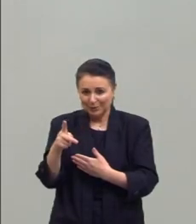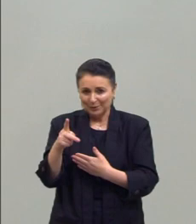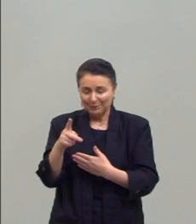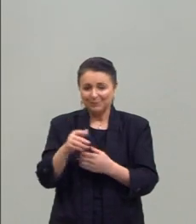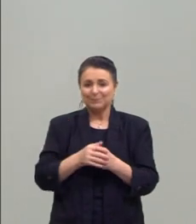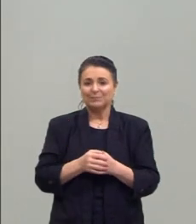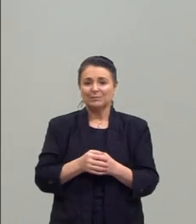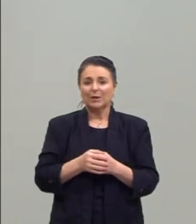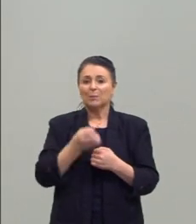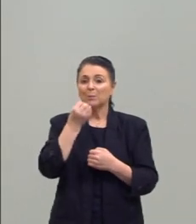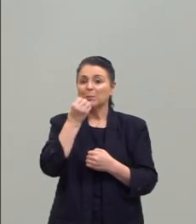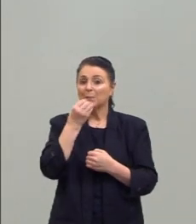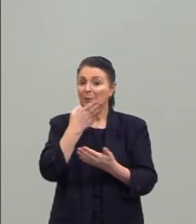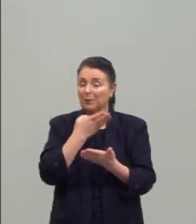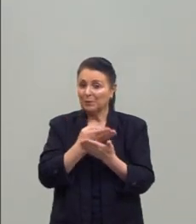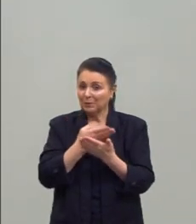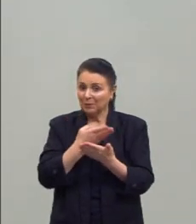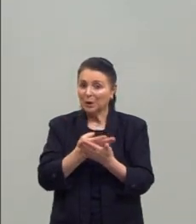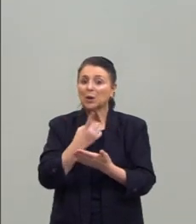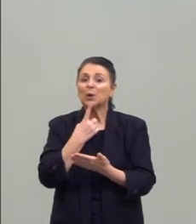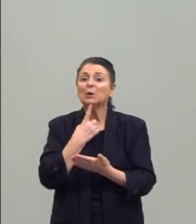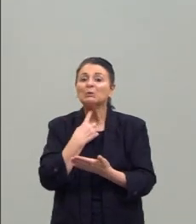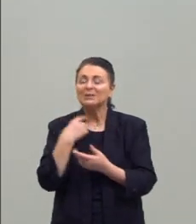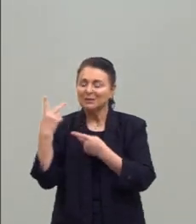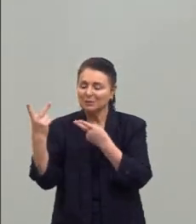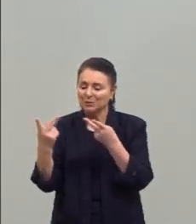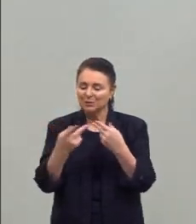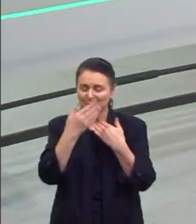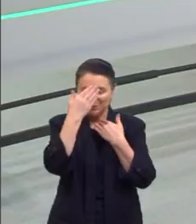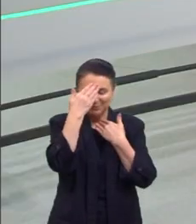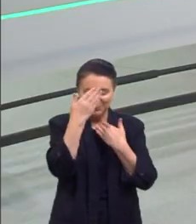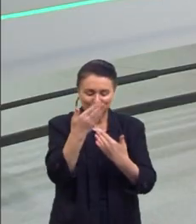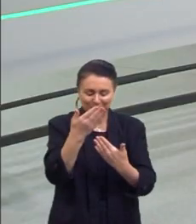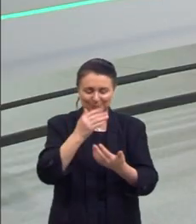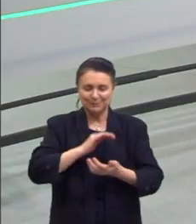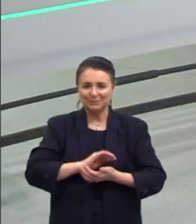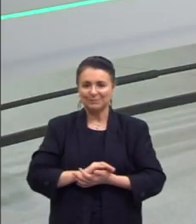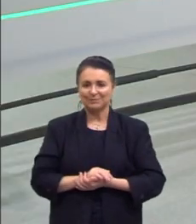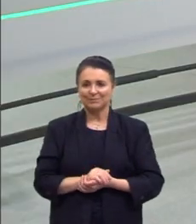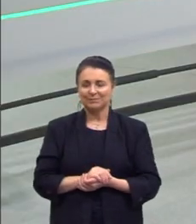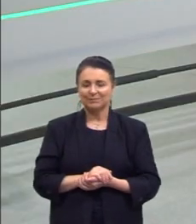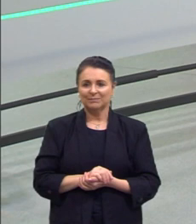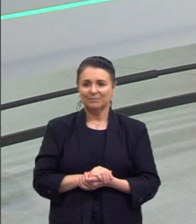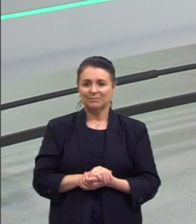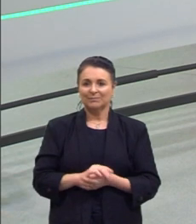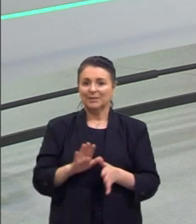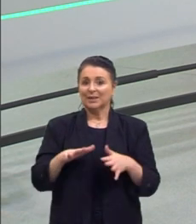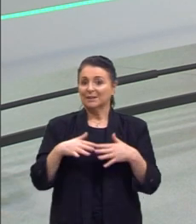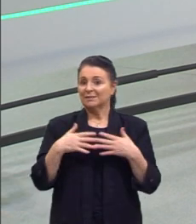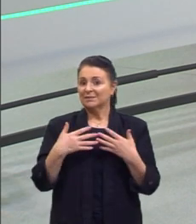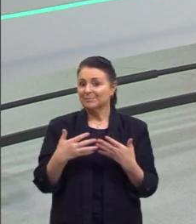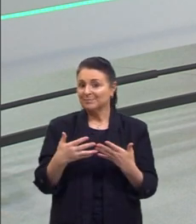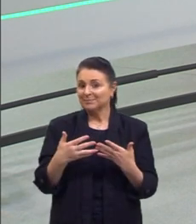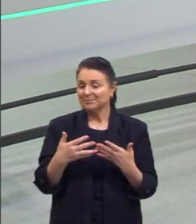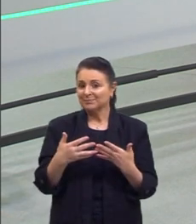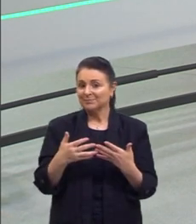Karine, e boa aula aí, pessoal. Gostei muito do teu convite. Obrigado. Obrigada. Então, gente,